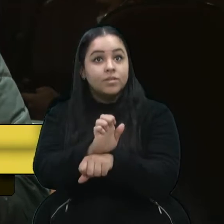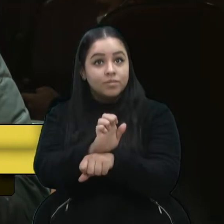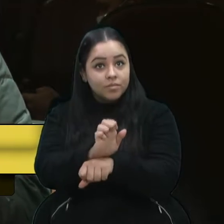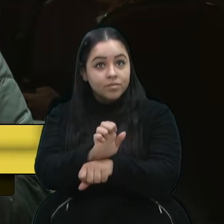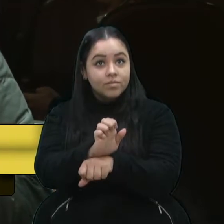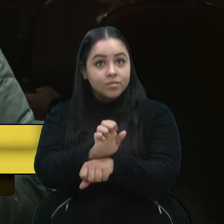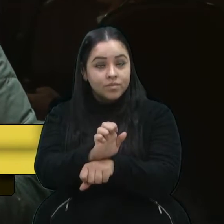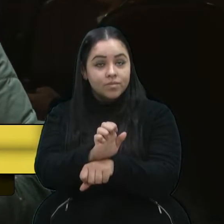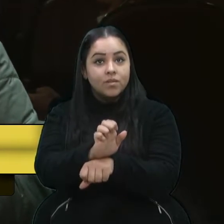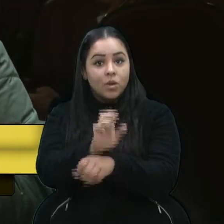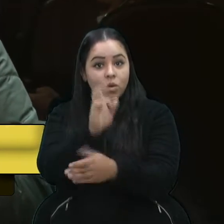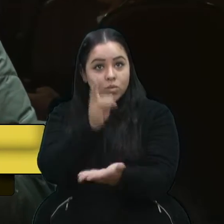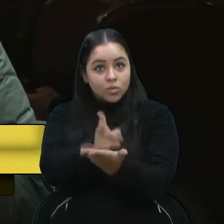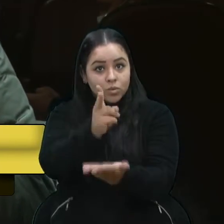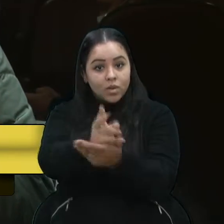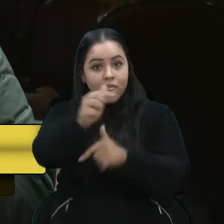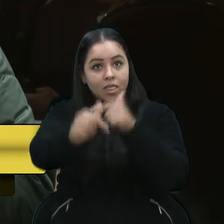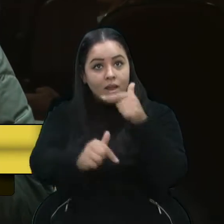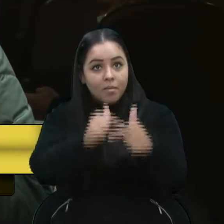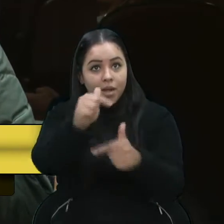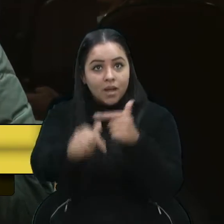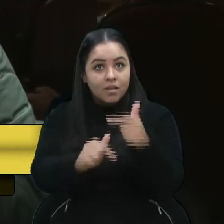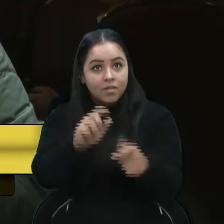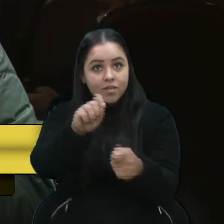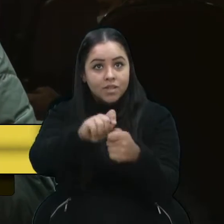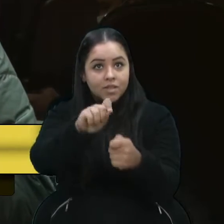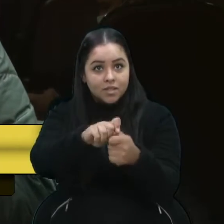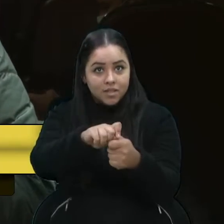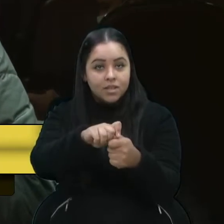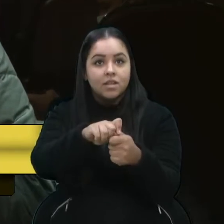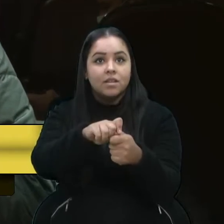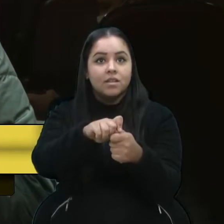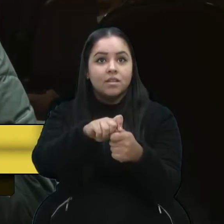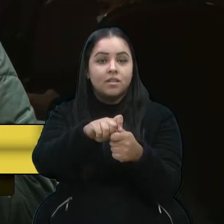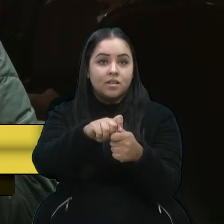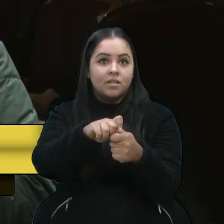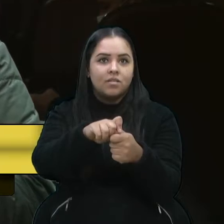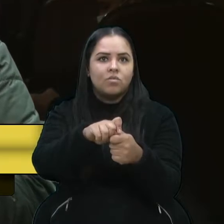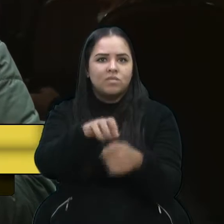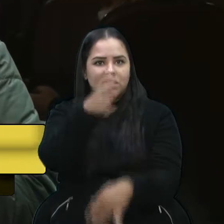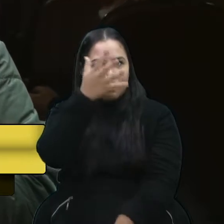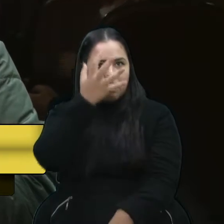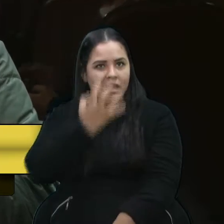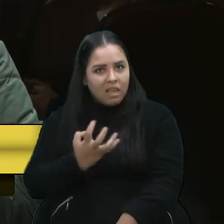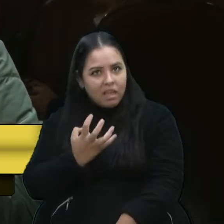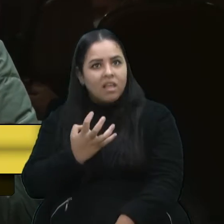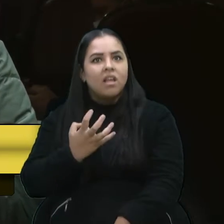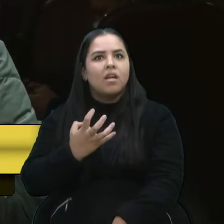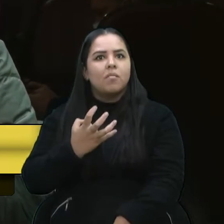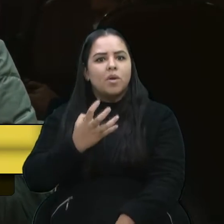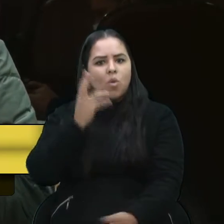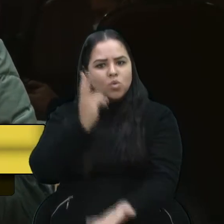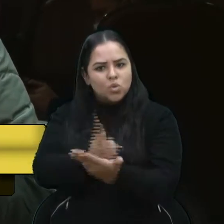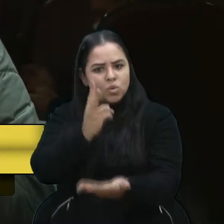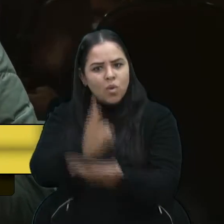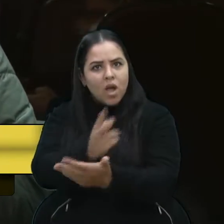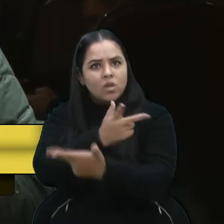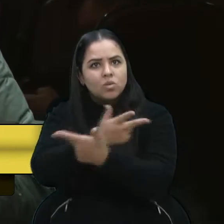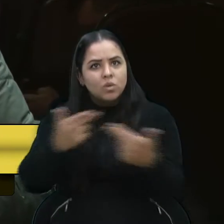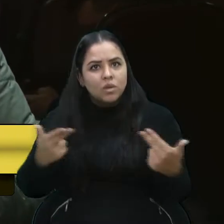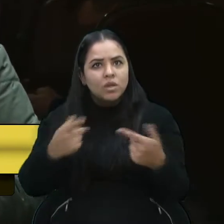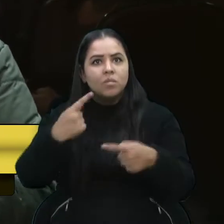continuar esse trabalho que vem sendo feito aqui, conversa, seriedade, para poder andar as coisas. E eu sei que